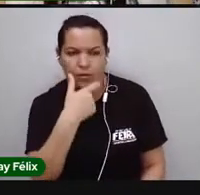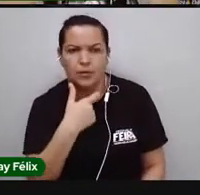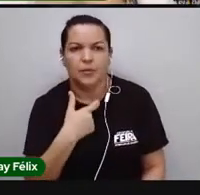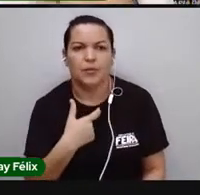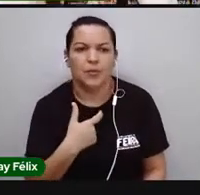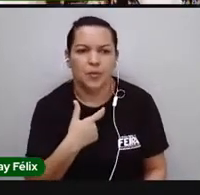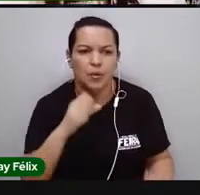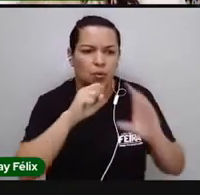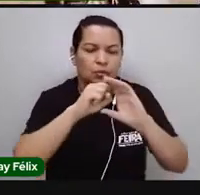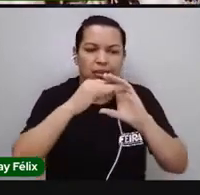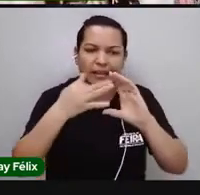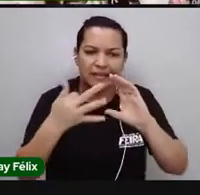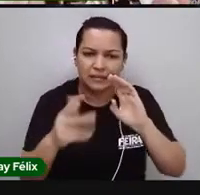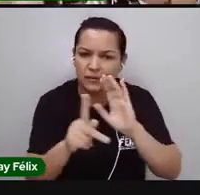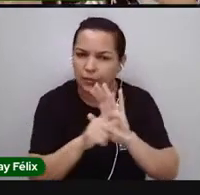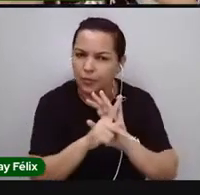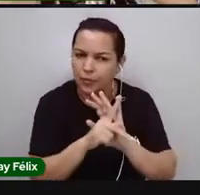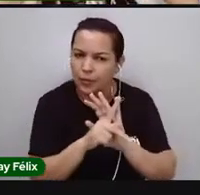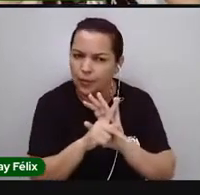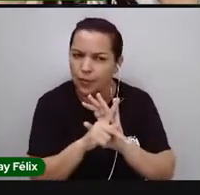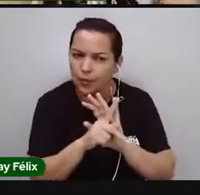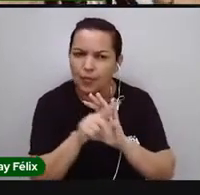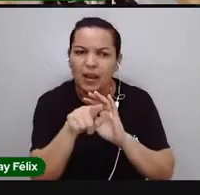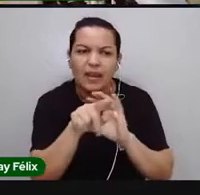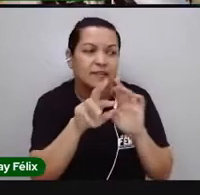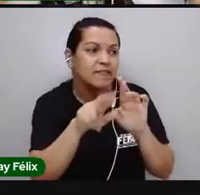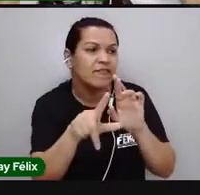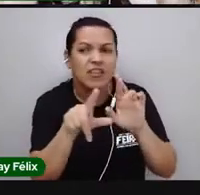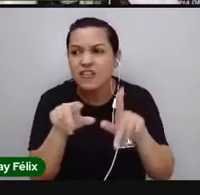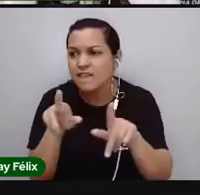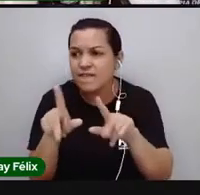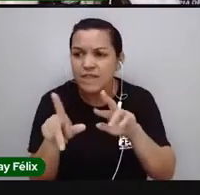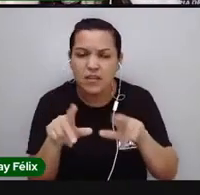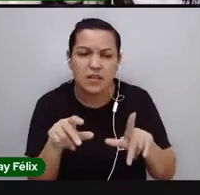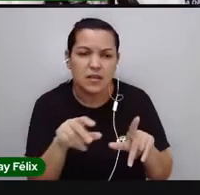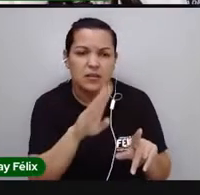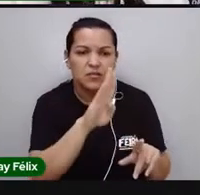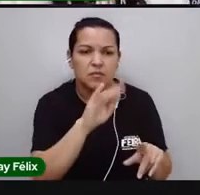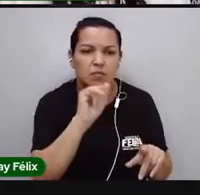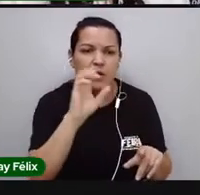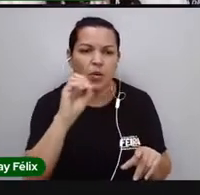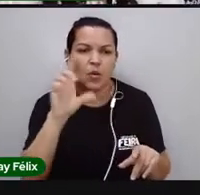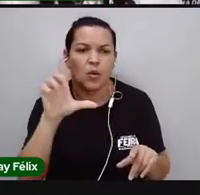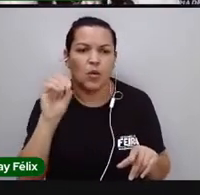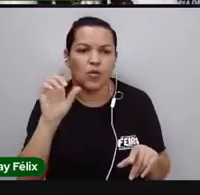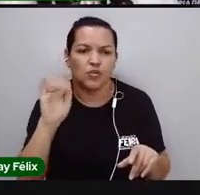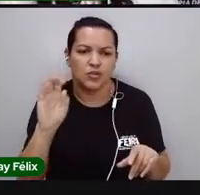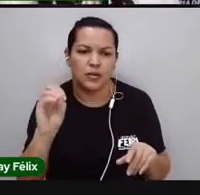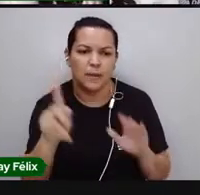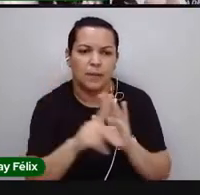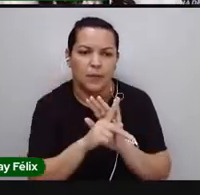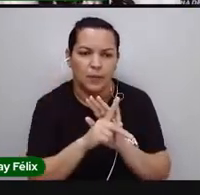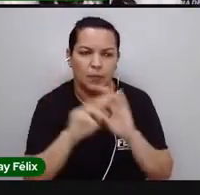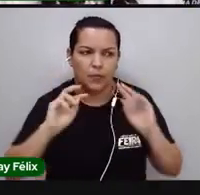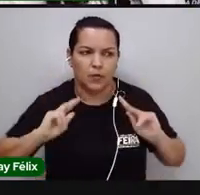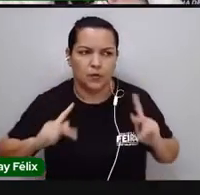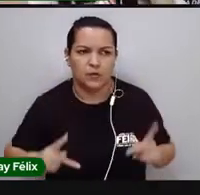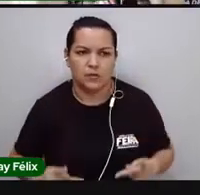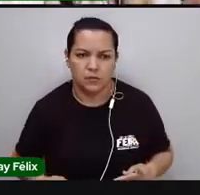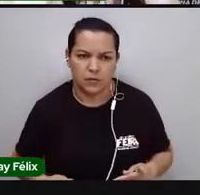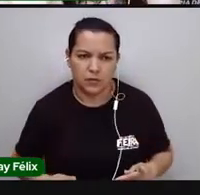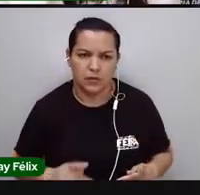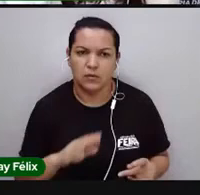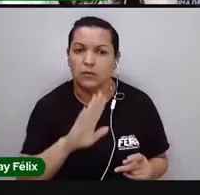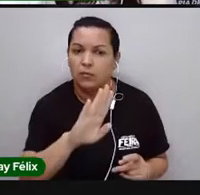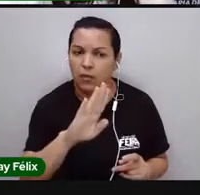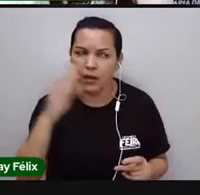características físicas que vão fazer diferenças biológicas para os seres humanos. Mas, na